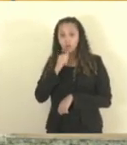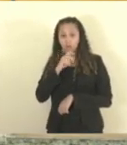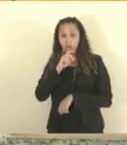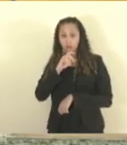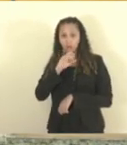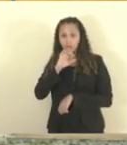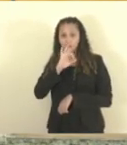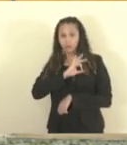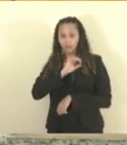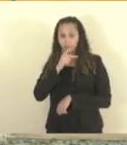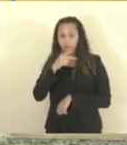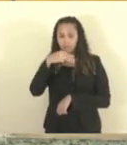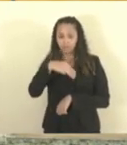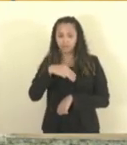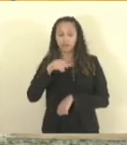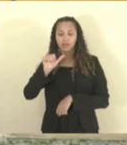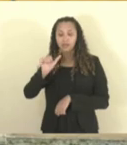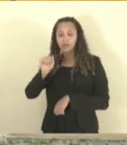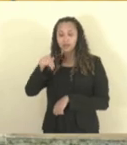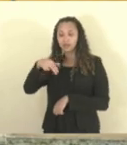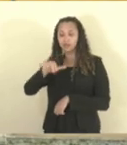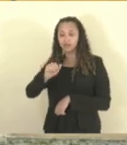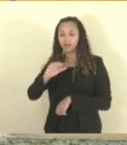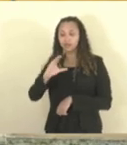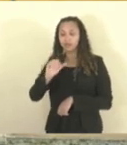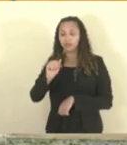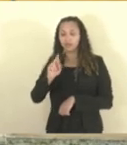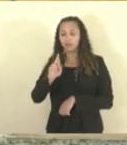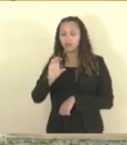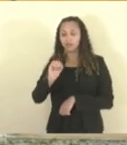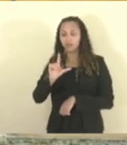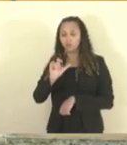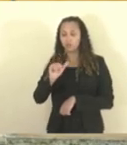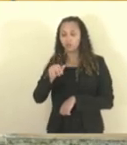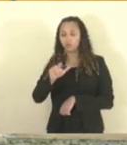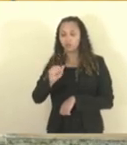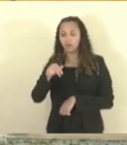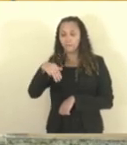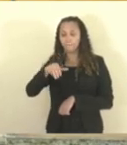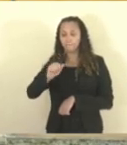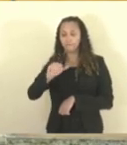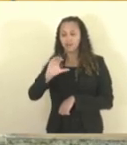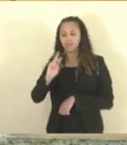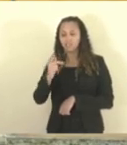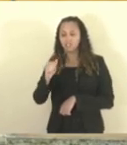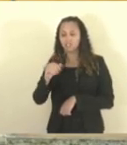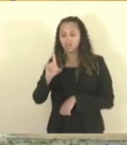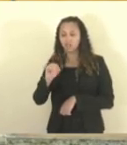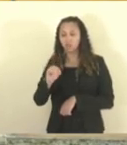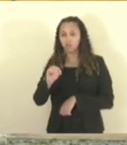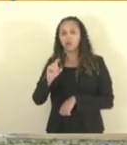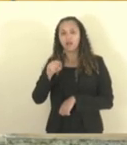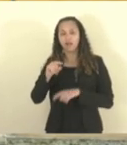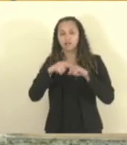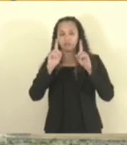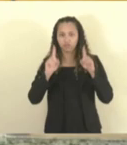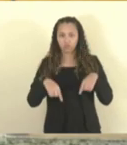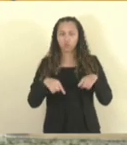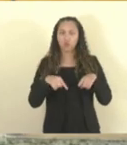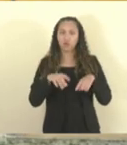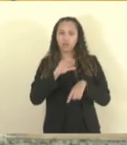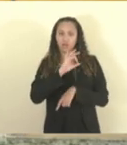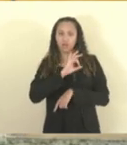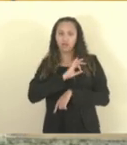Civil, Ana Carolina Machado Brandão, servidora da nossa briosa Polícia Civil do Estado do Espírito